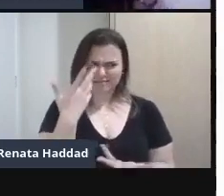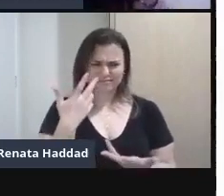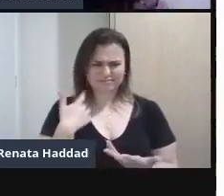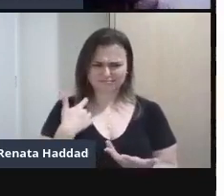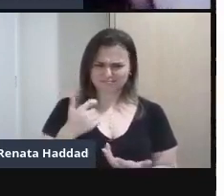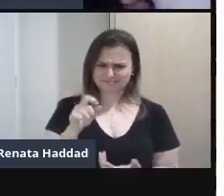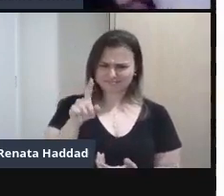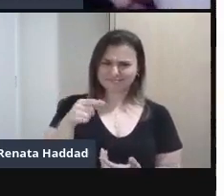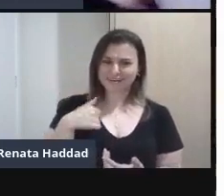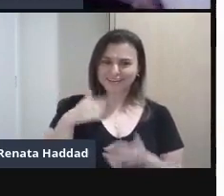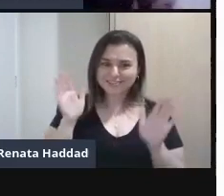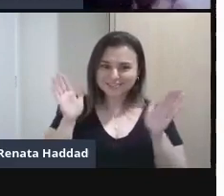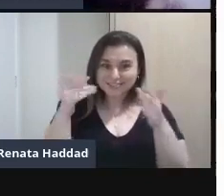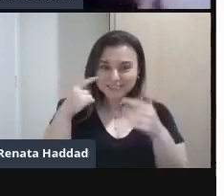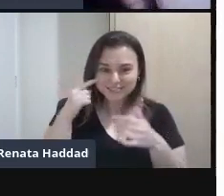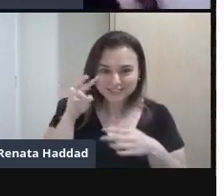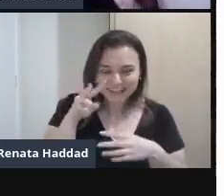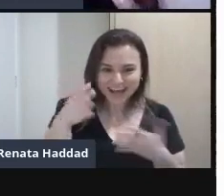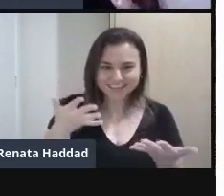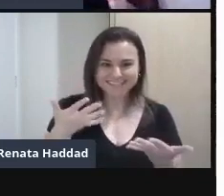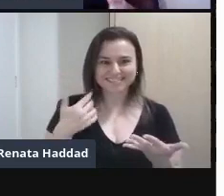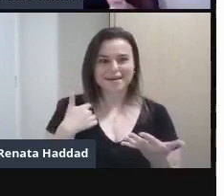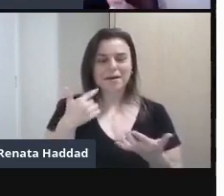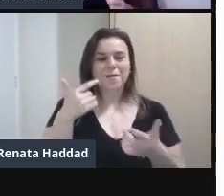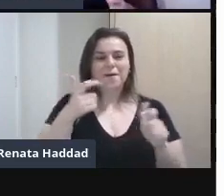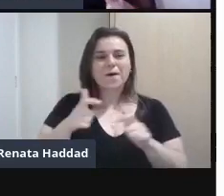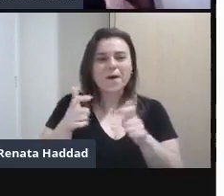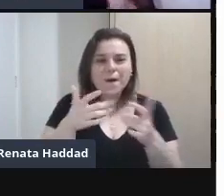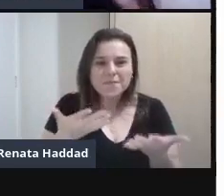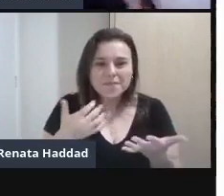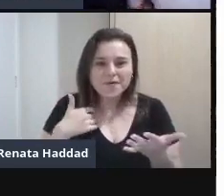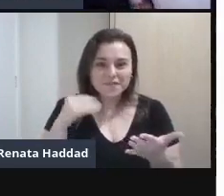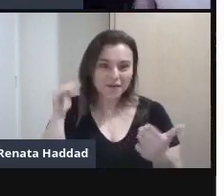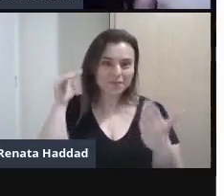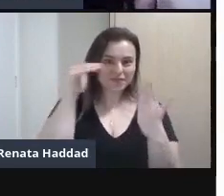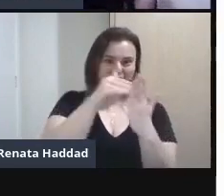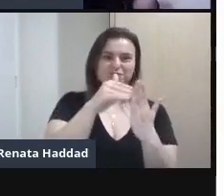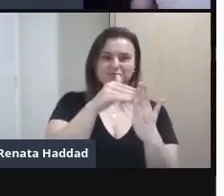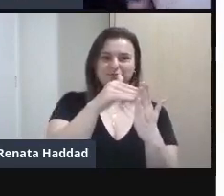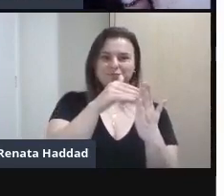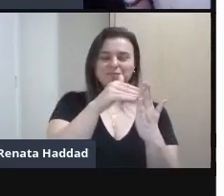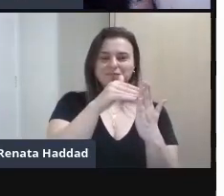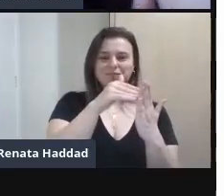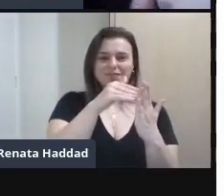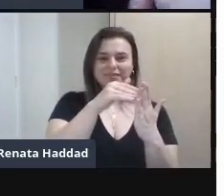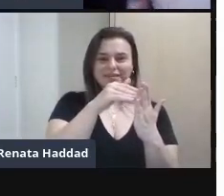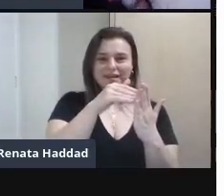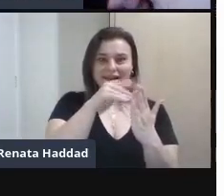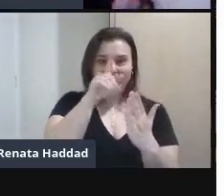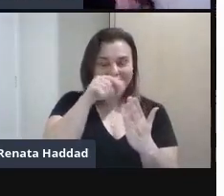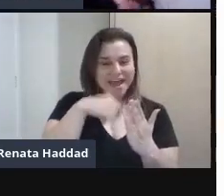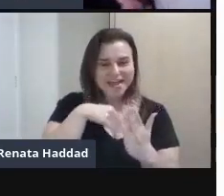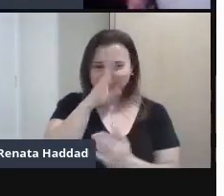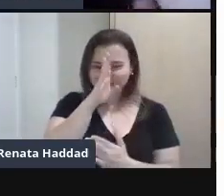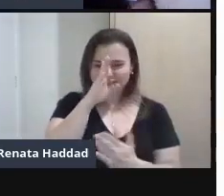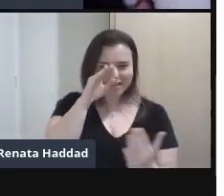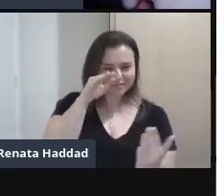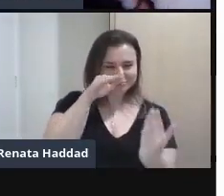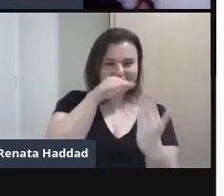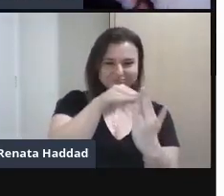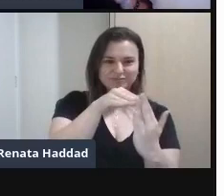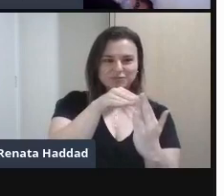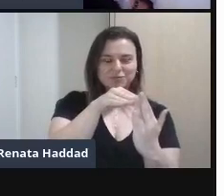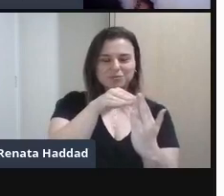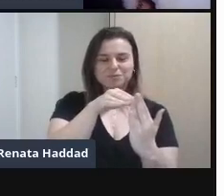Opa! Pelo menos o meu Vai diretamente Para o fundo Vai diretamente para a perspectiva Para um ponto de fuga E